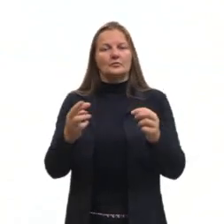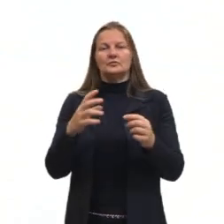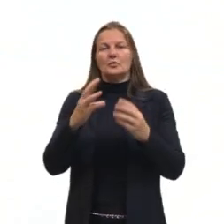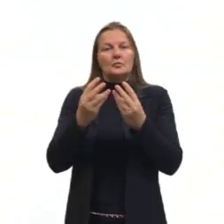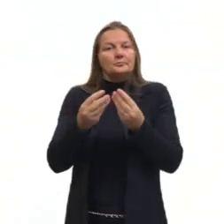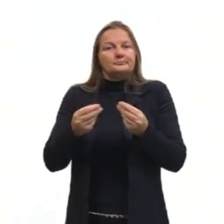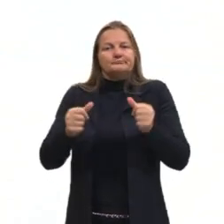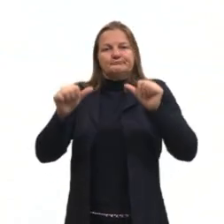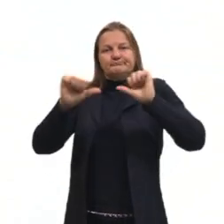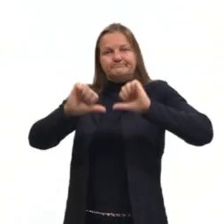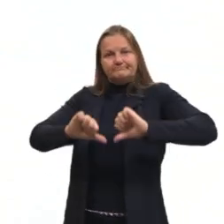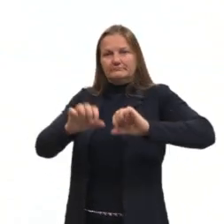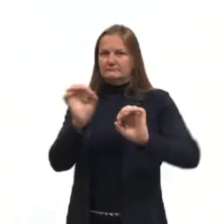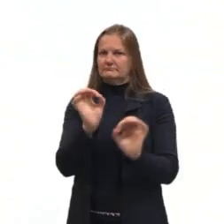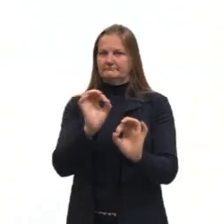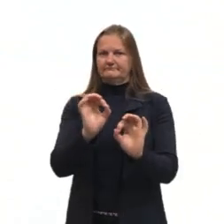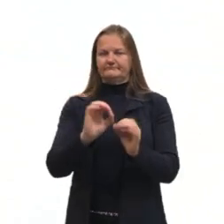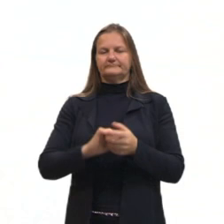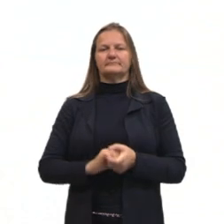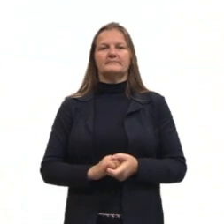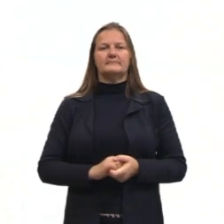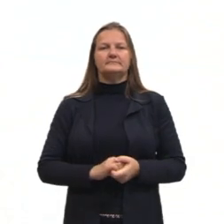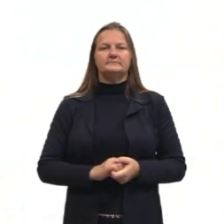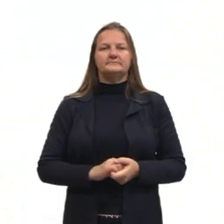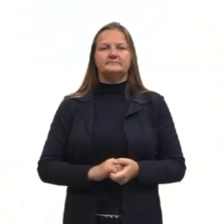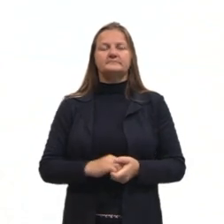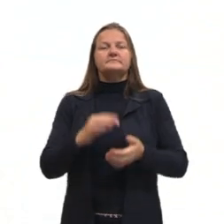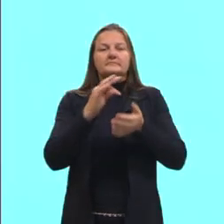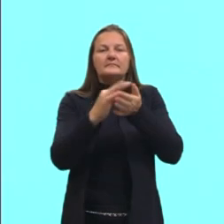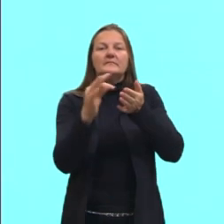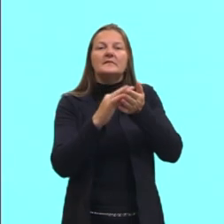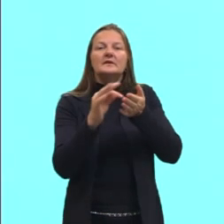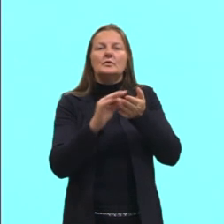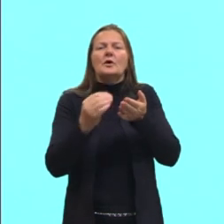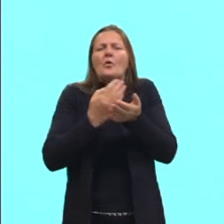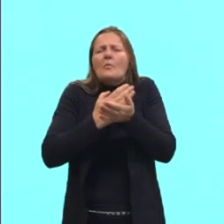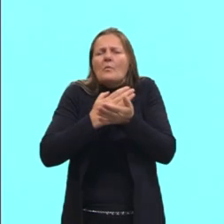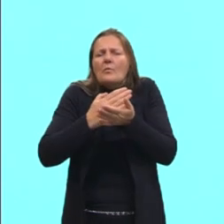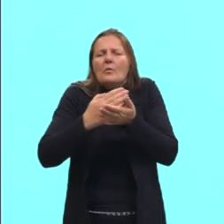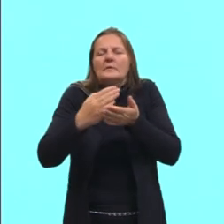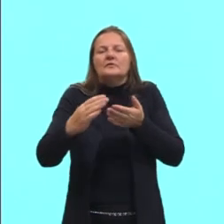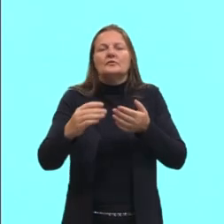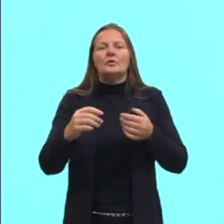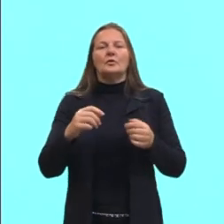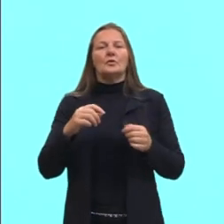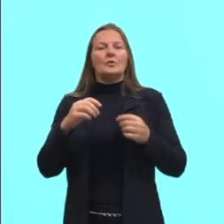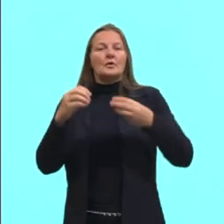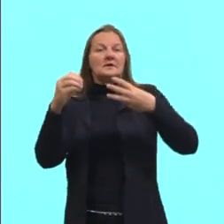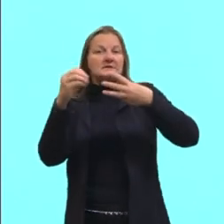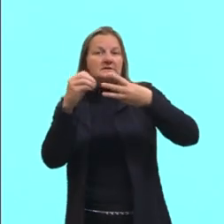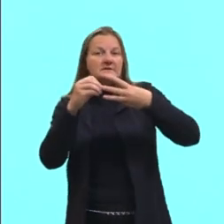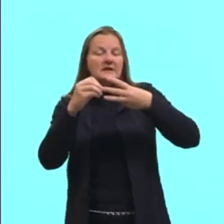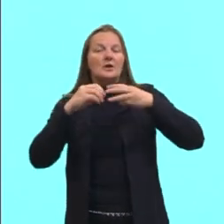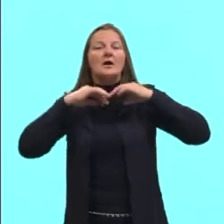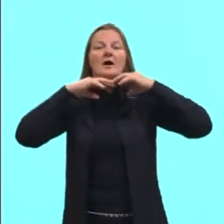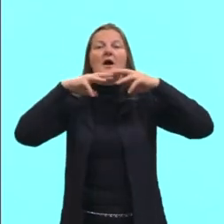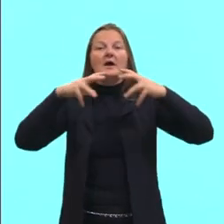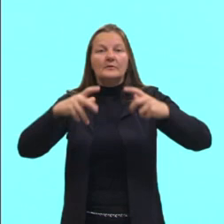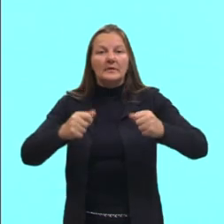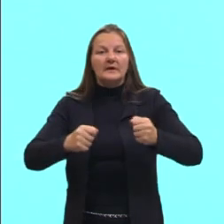prejudicado. Então, aqui é uma teoria da origem da célula animal e da célula vegetal.